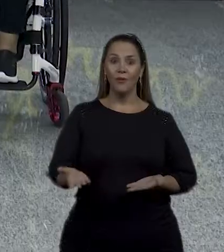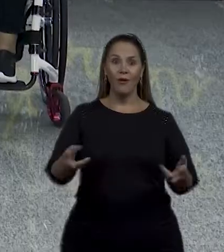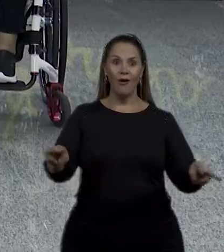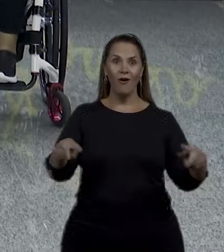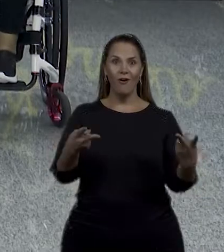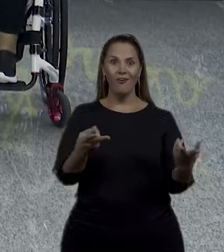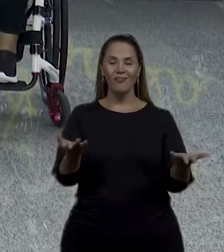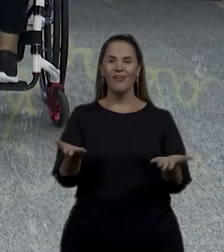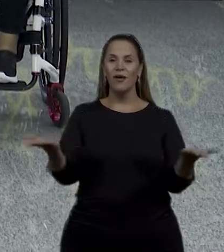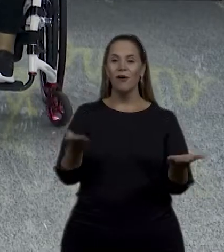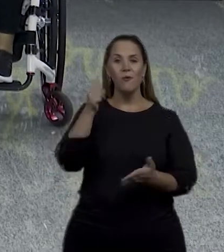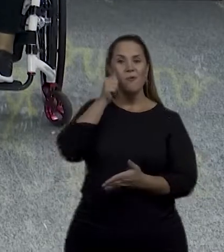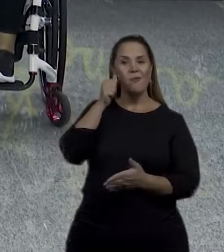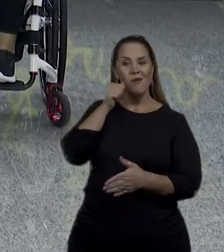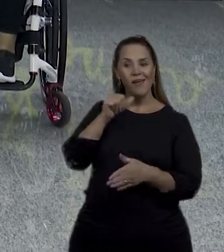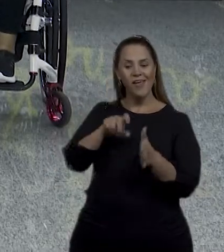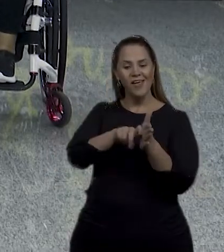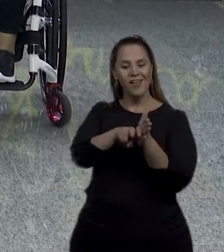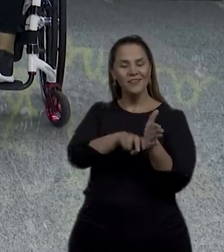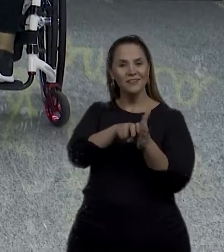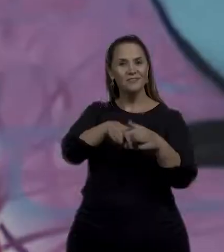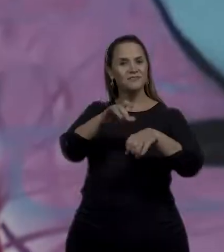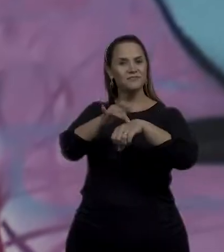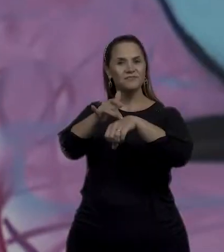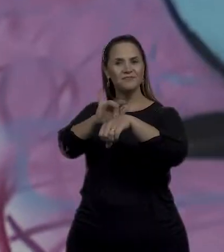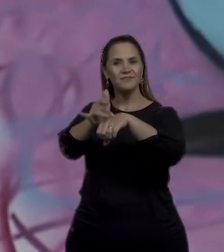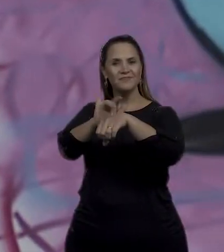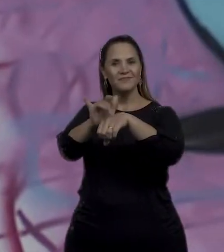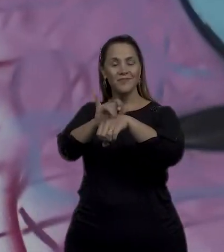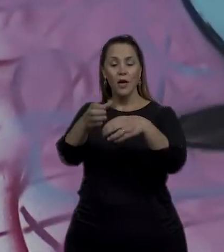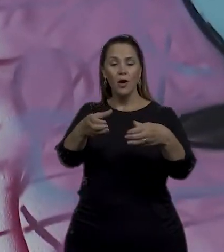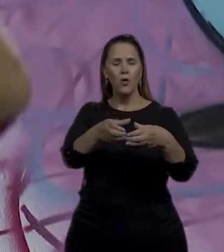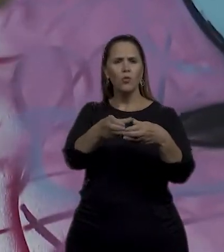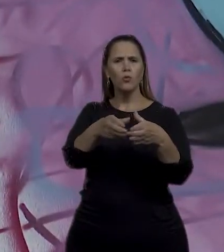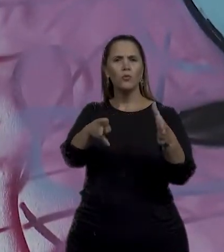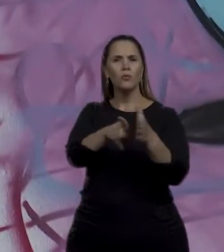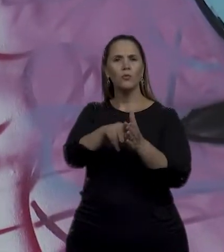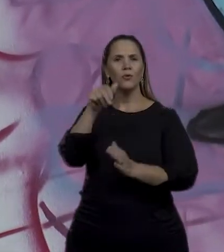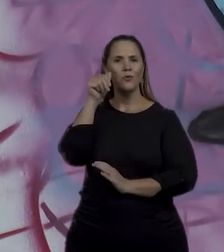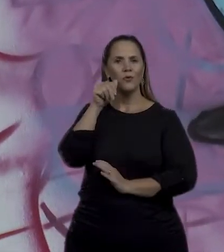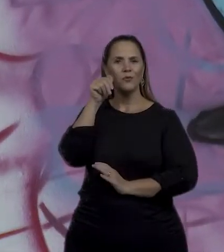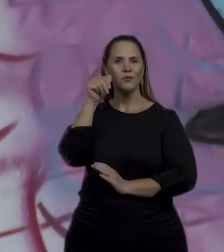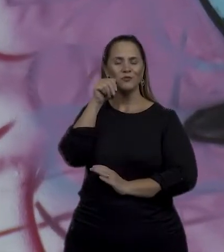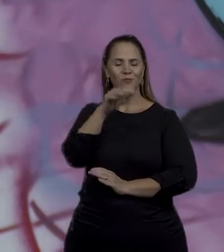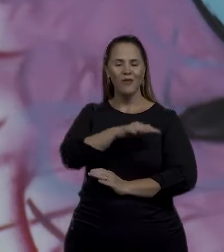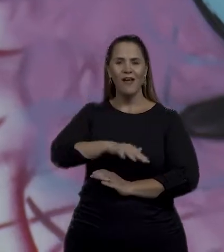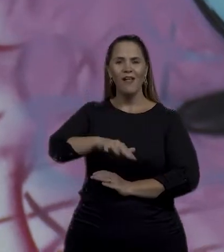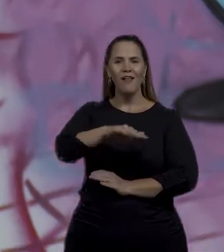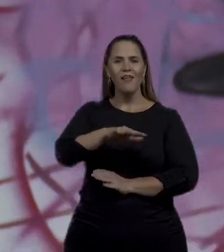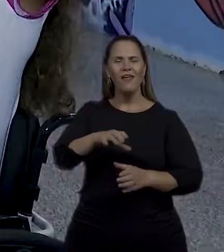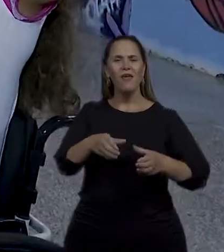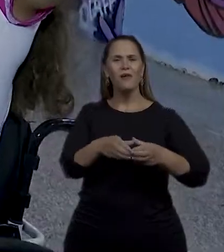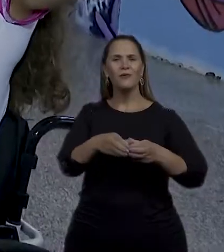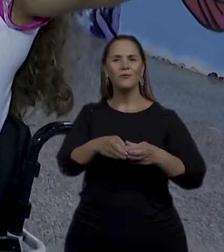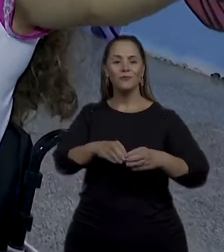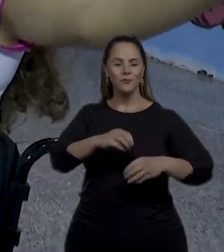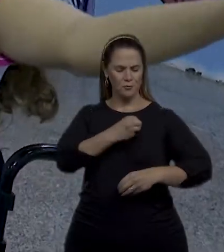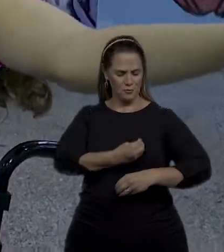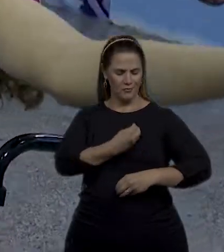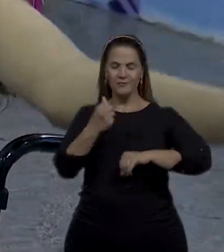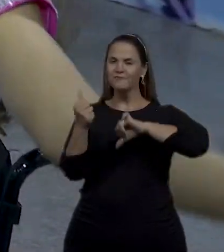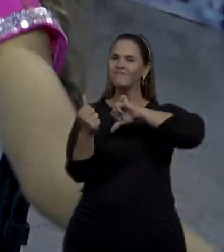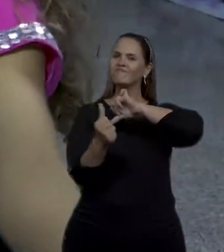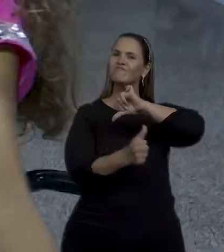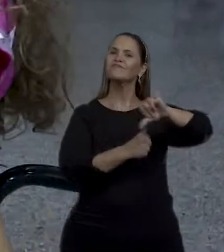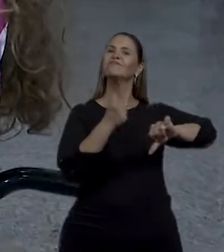Veja, mulheres que dançam em cadeiras de rodas. O Street Cadeirante é uma companhia de dança que transforma